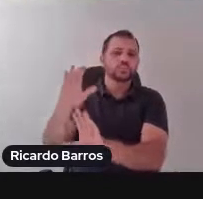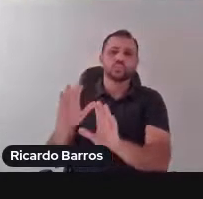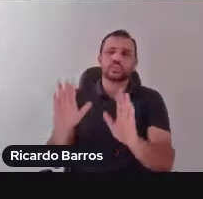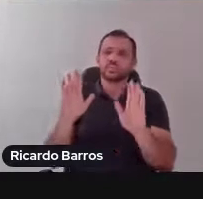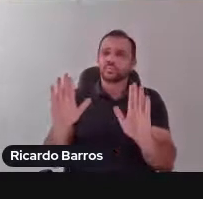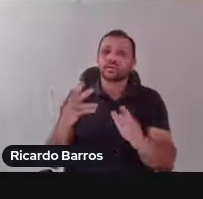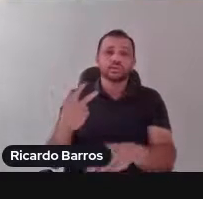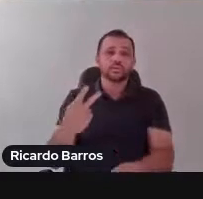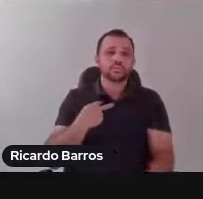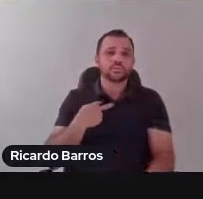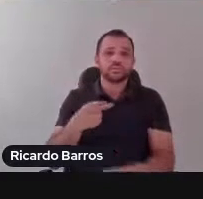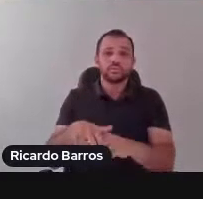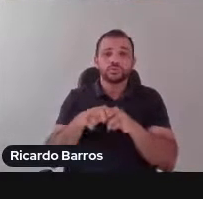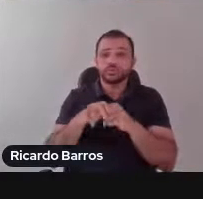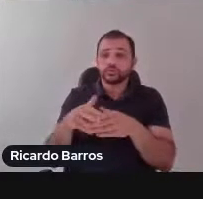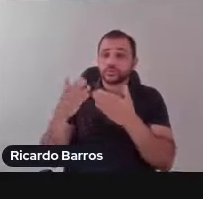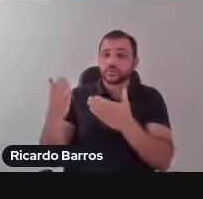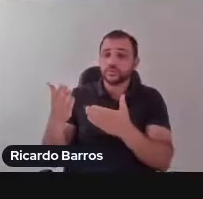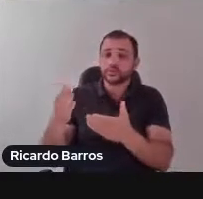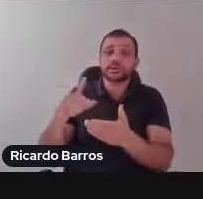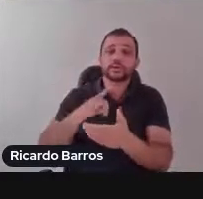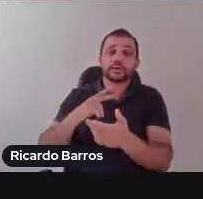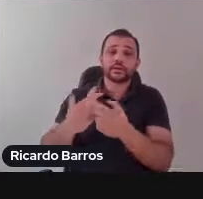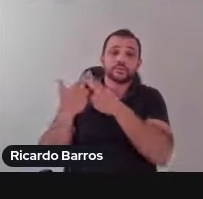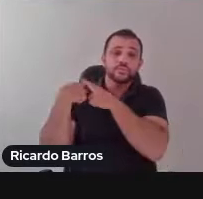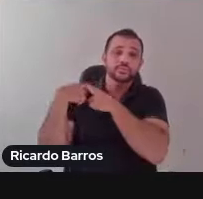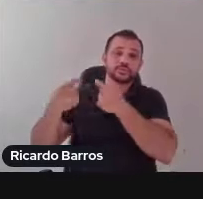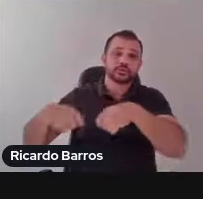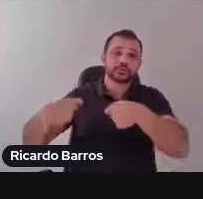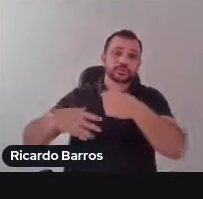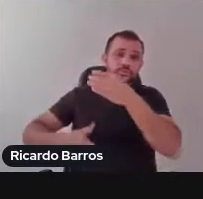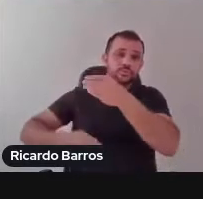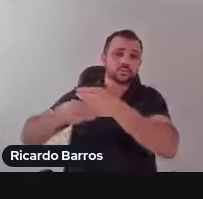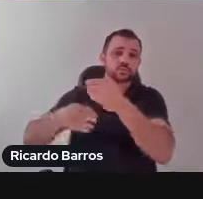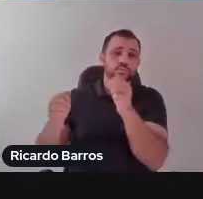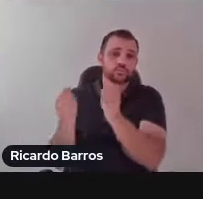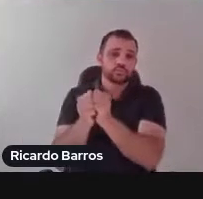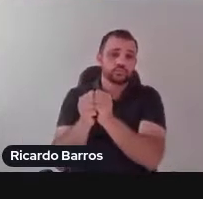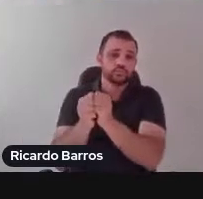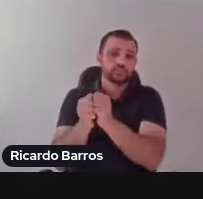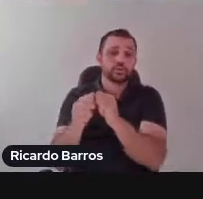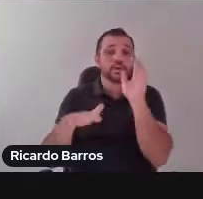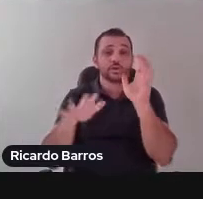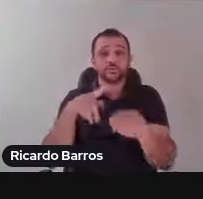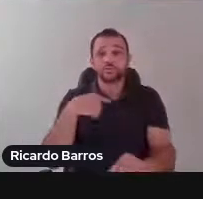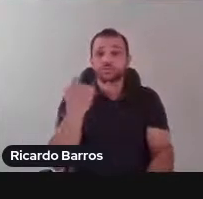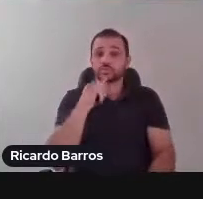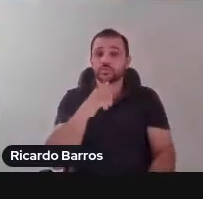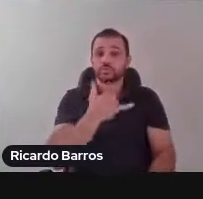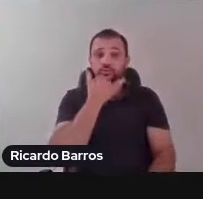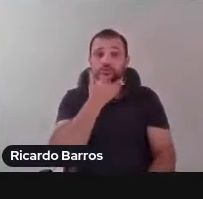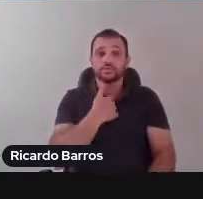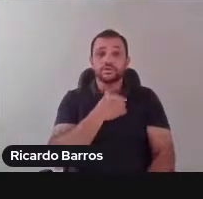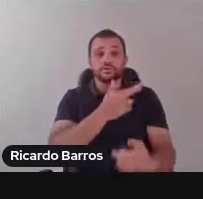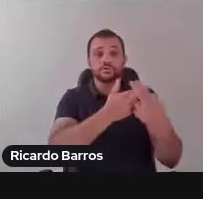gerando eventuais cláusulas de eternidade para aquilo que, na verdade, é uma constante e uma